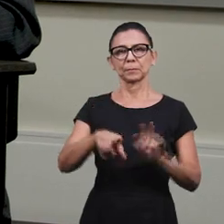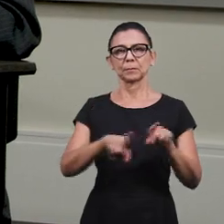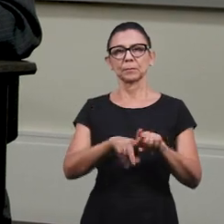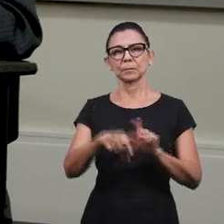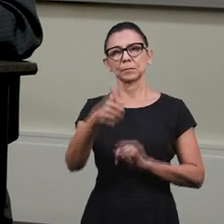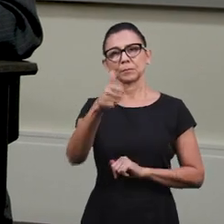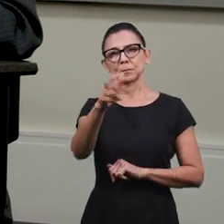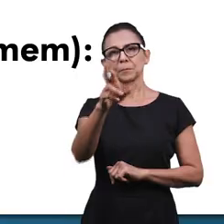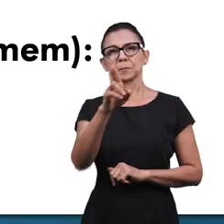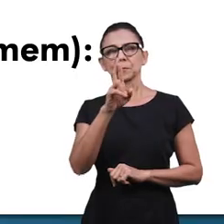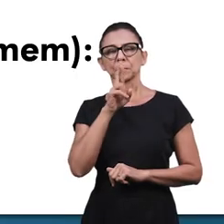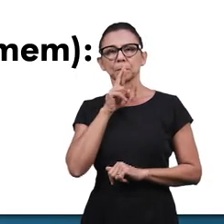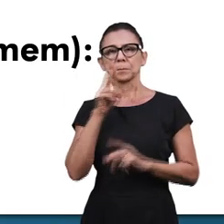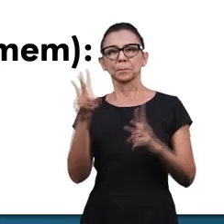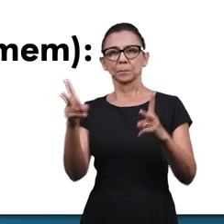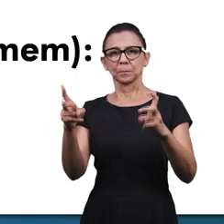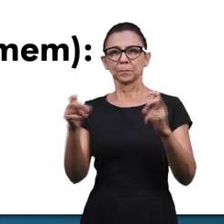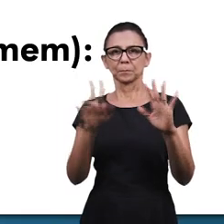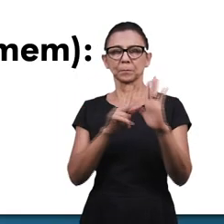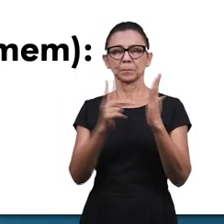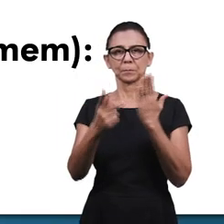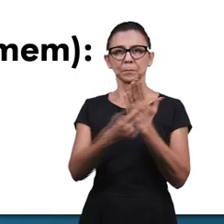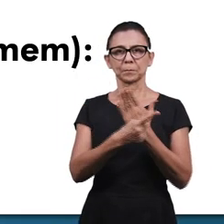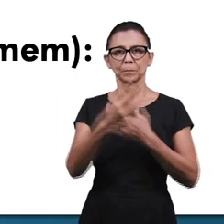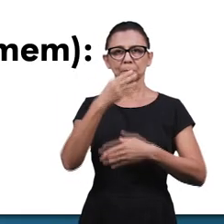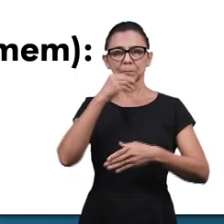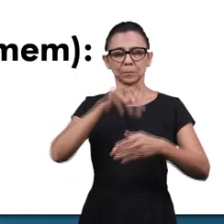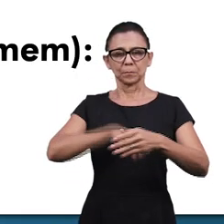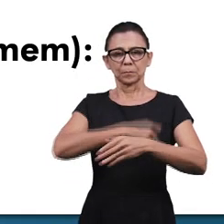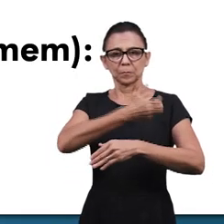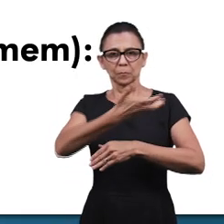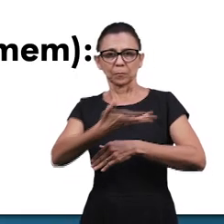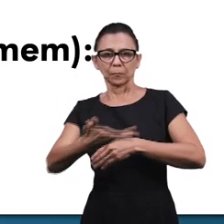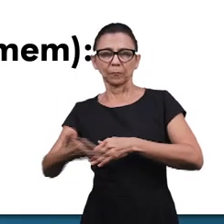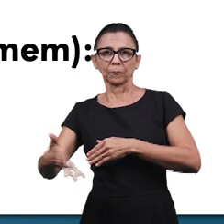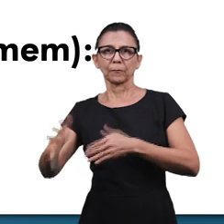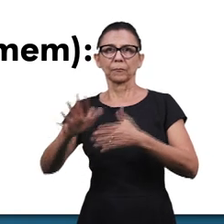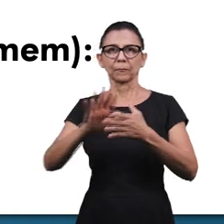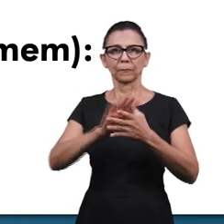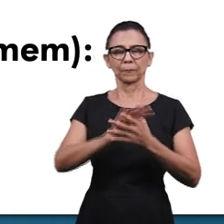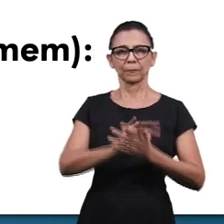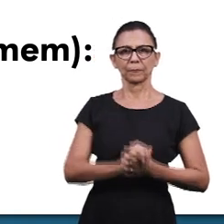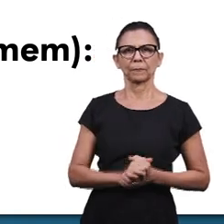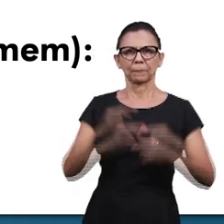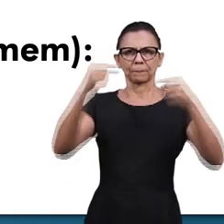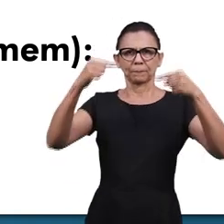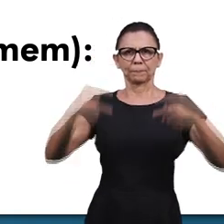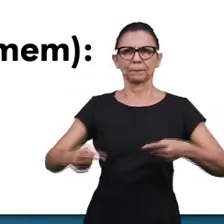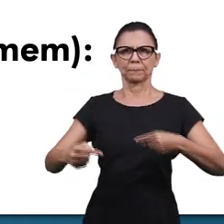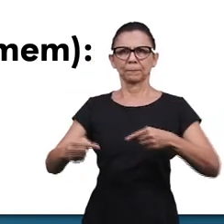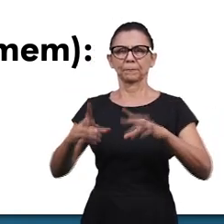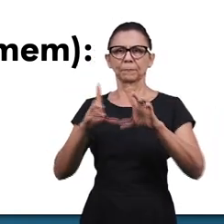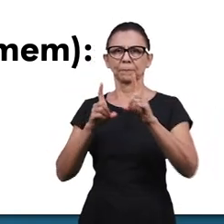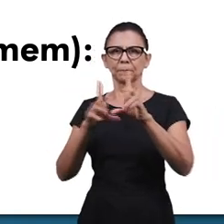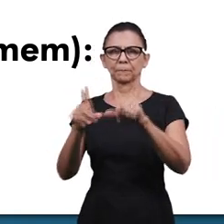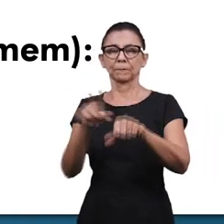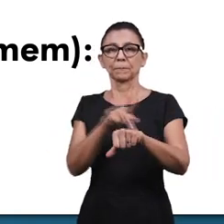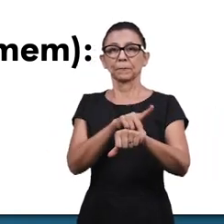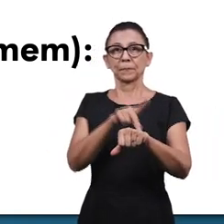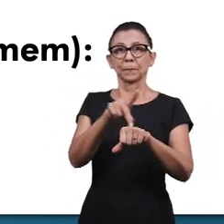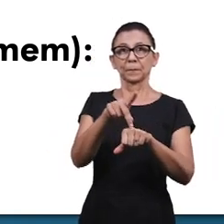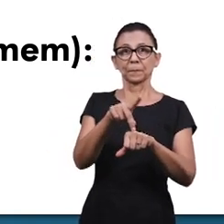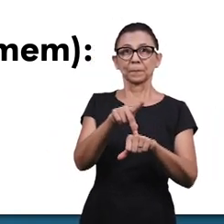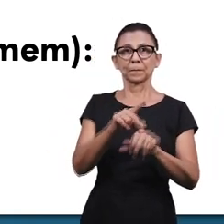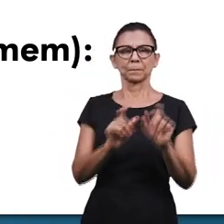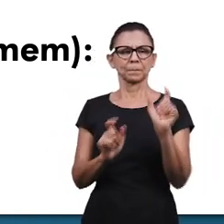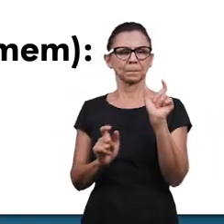primeira resposta. Identifique, na parábola do semeador, palavra, oposição, a sã doutrina. Primeiramente,